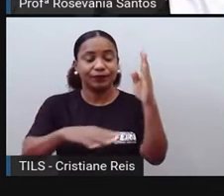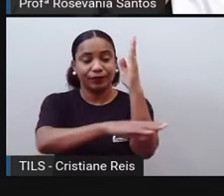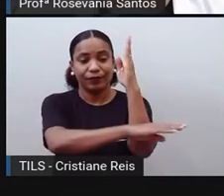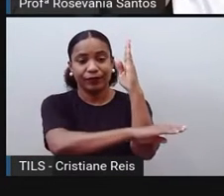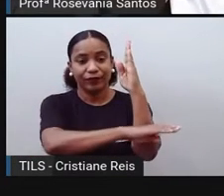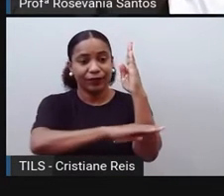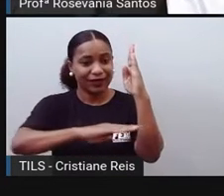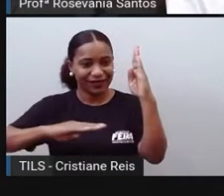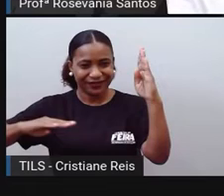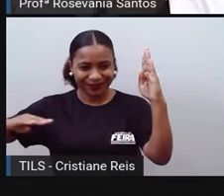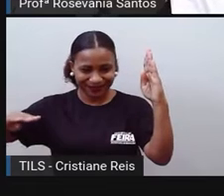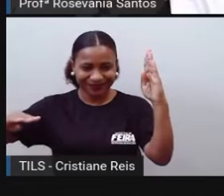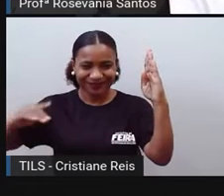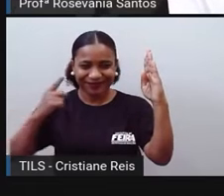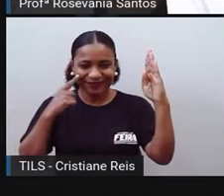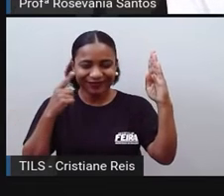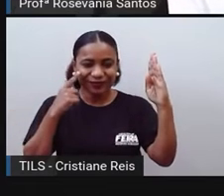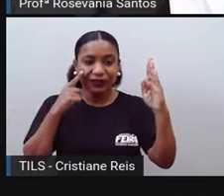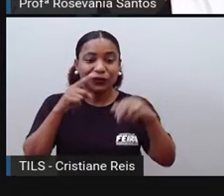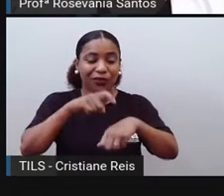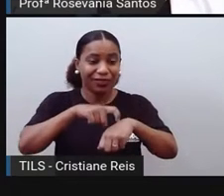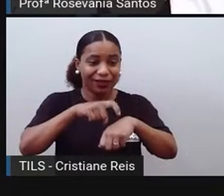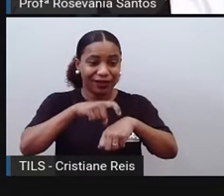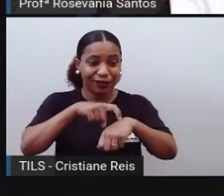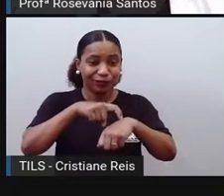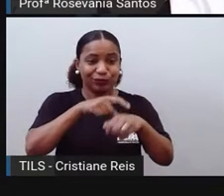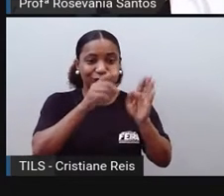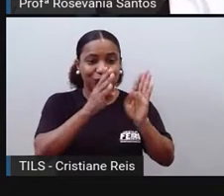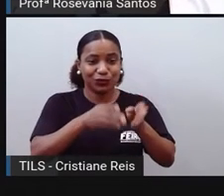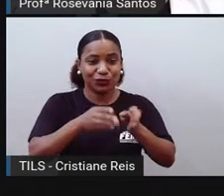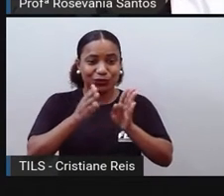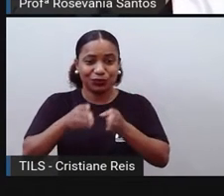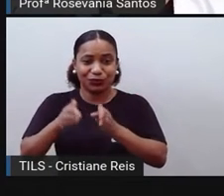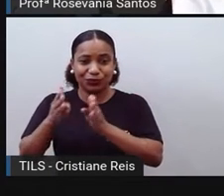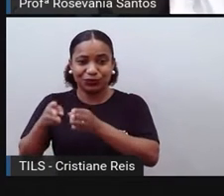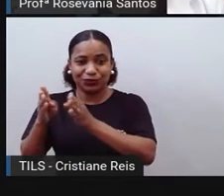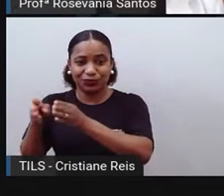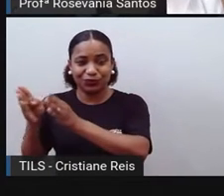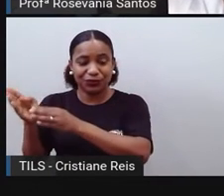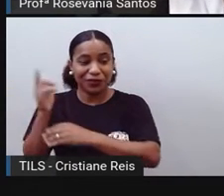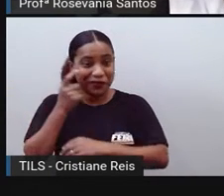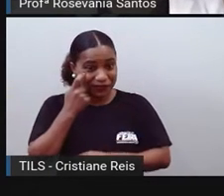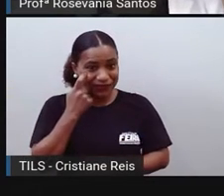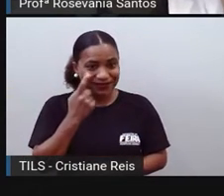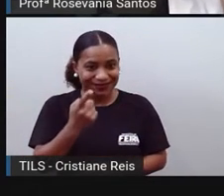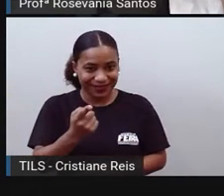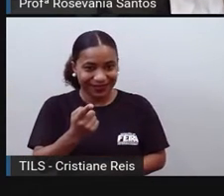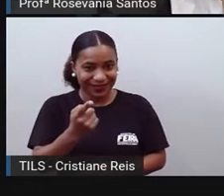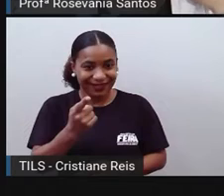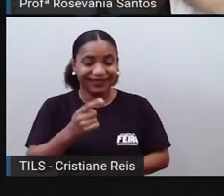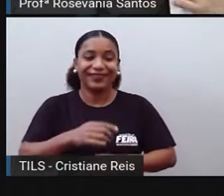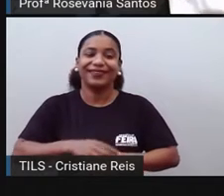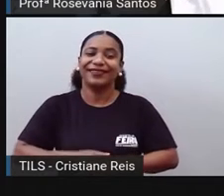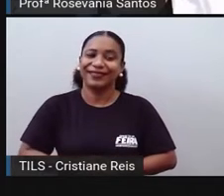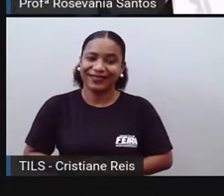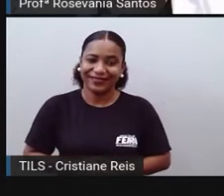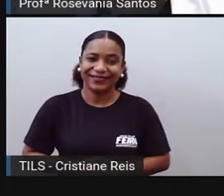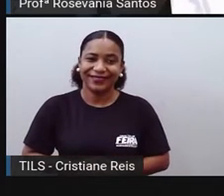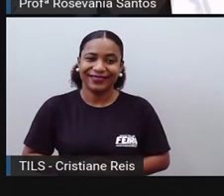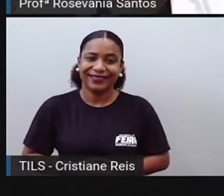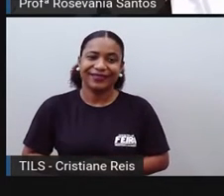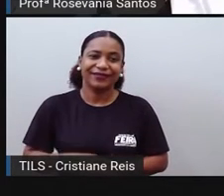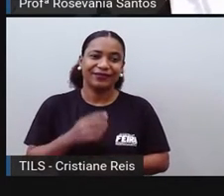pequenininha, né? Não muito grande, mas a gente teve vários cortes aí, né? Nessa linha do tempo, bora entender, né?